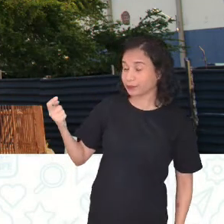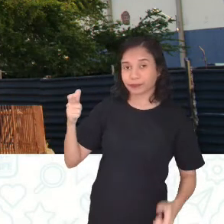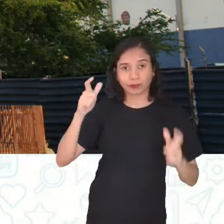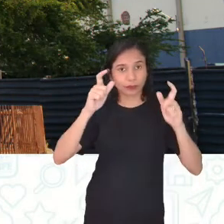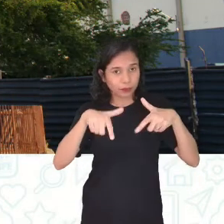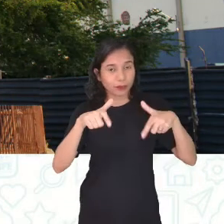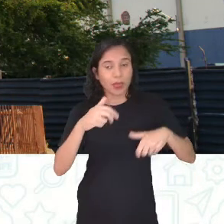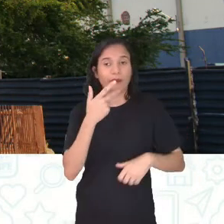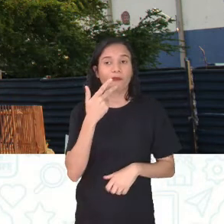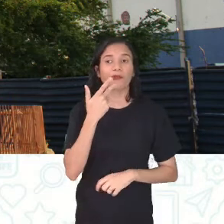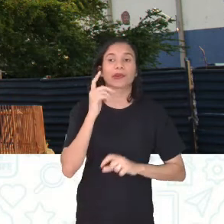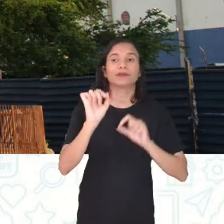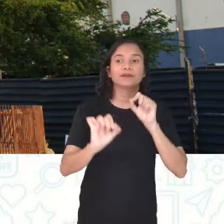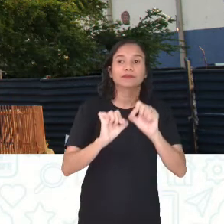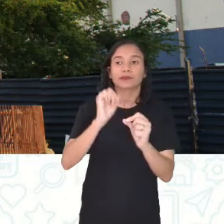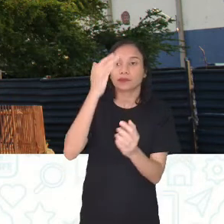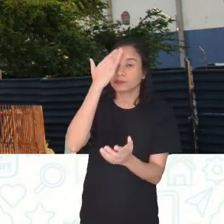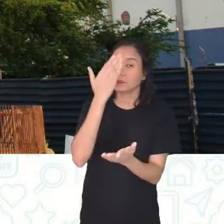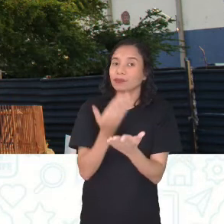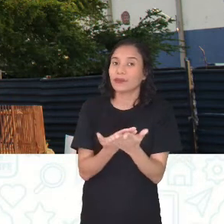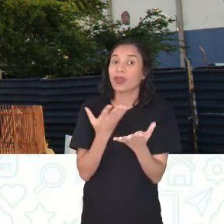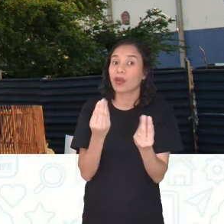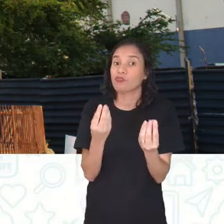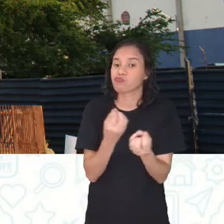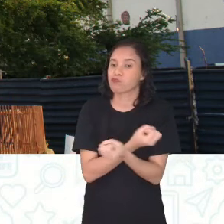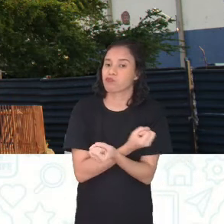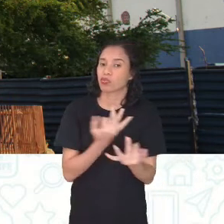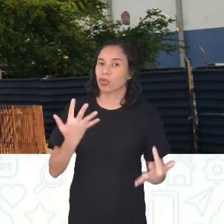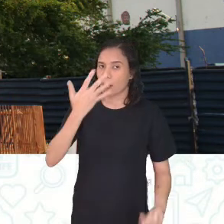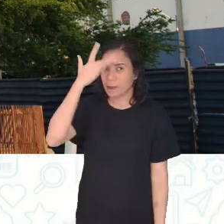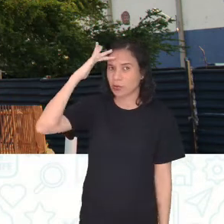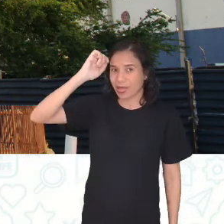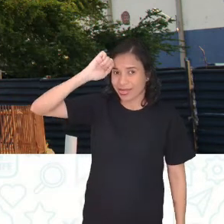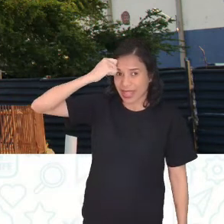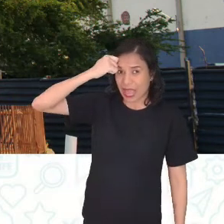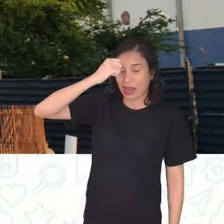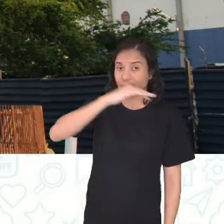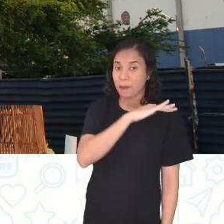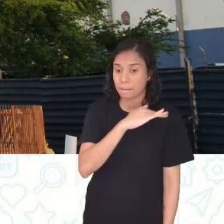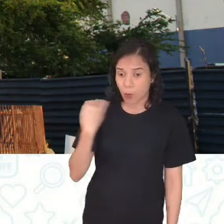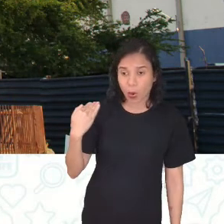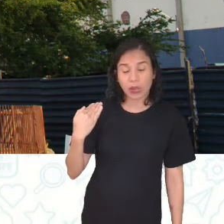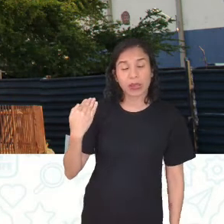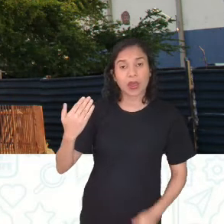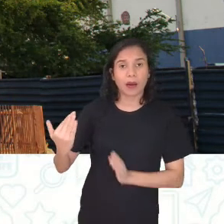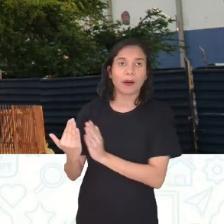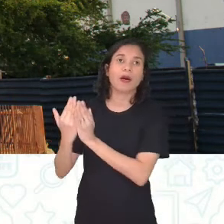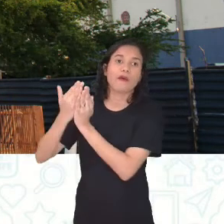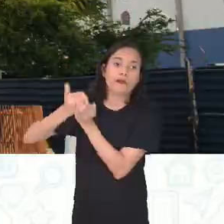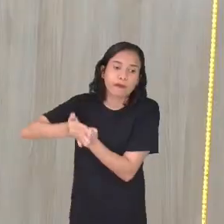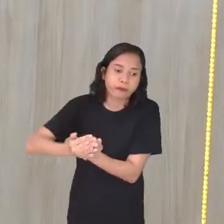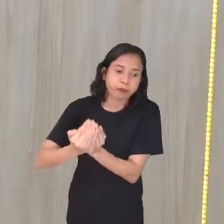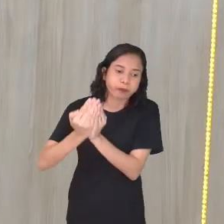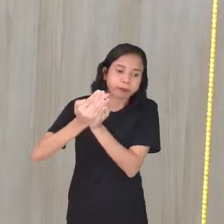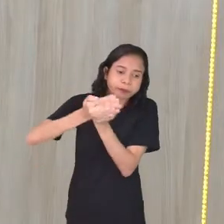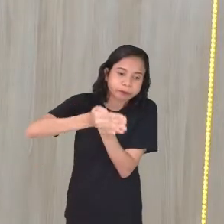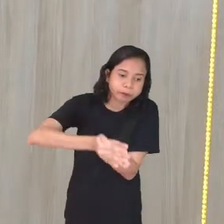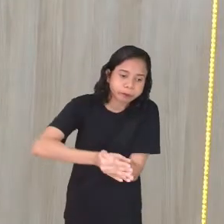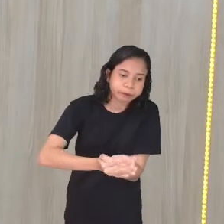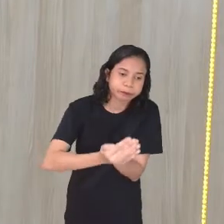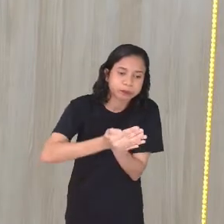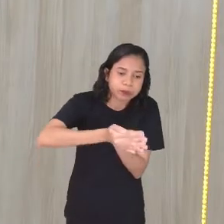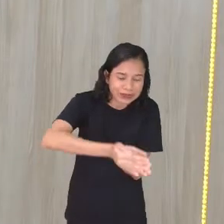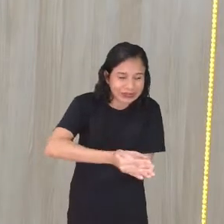relatos, né? Acredita-se que muitos dos negros que morriam ali nesse trajeto, né?